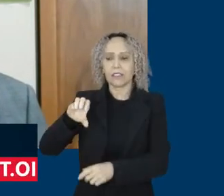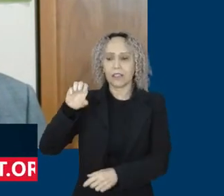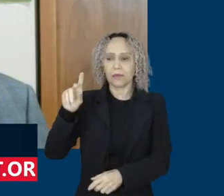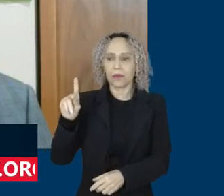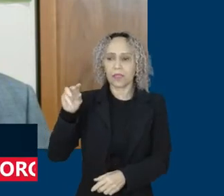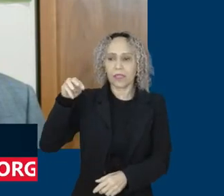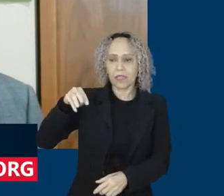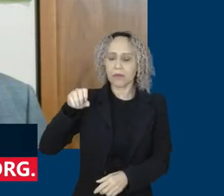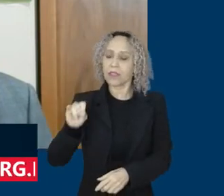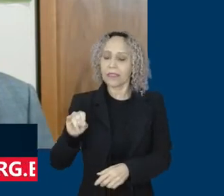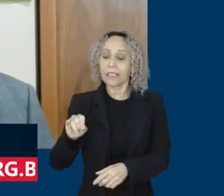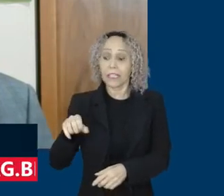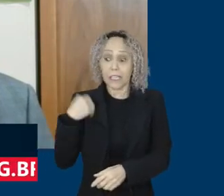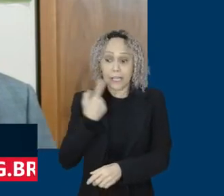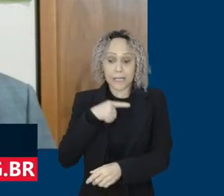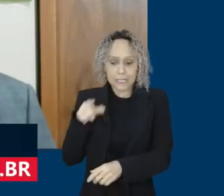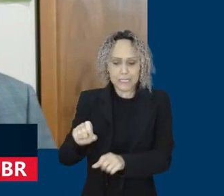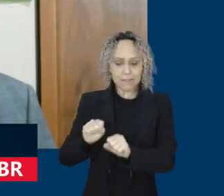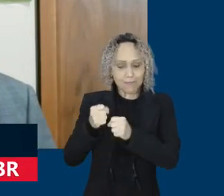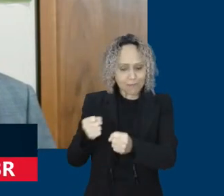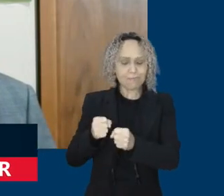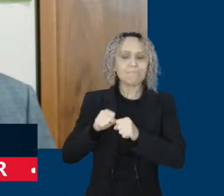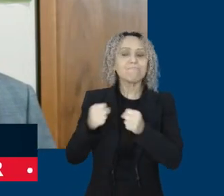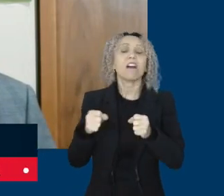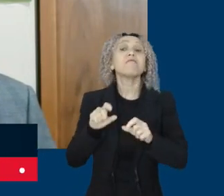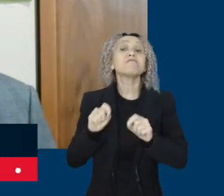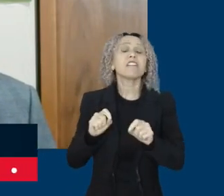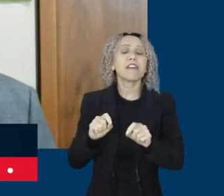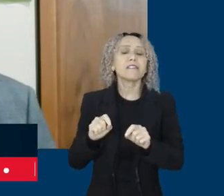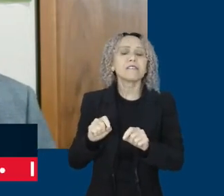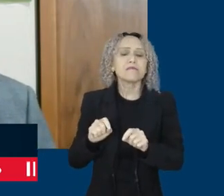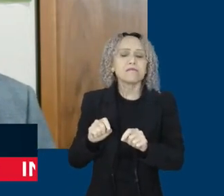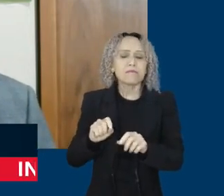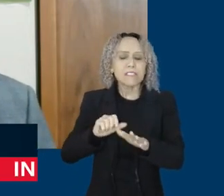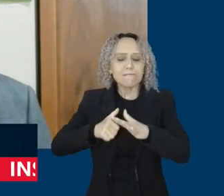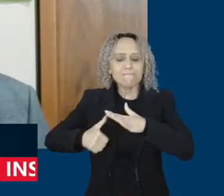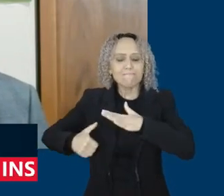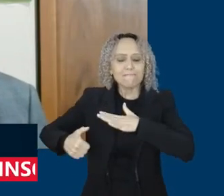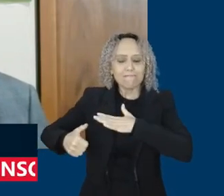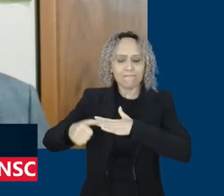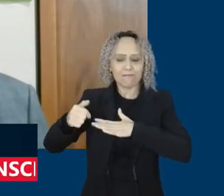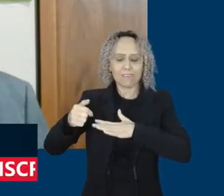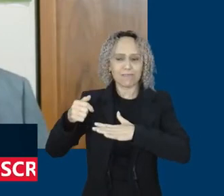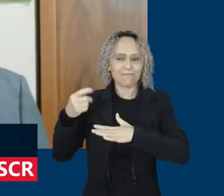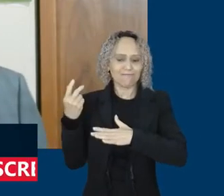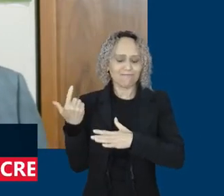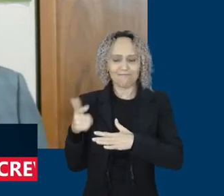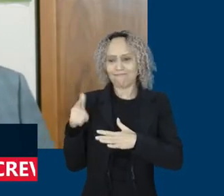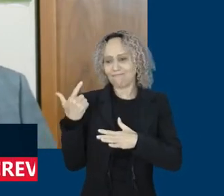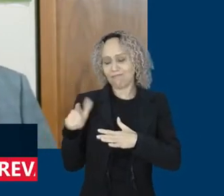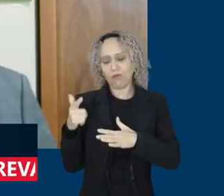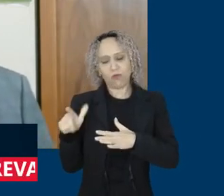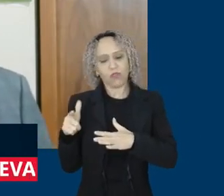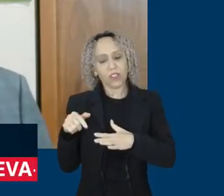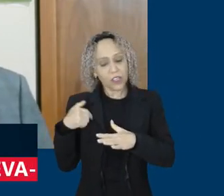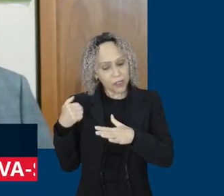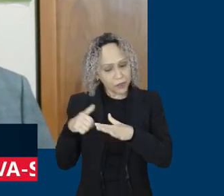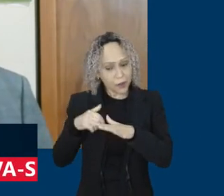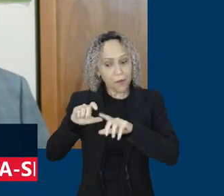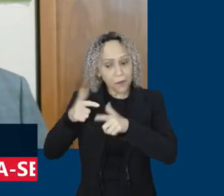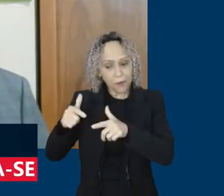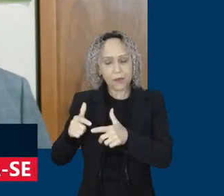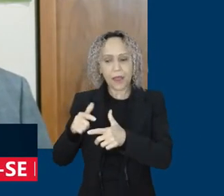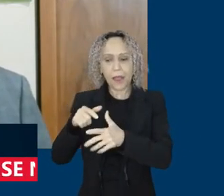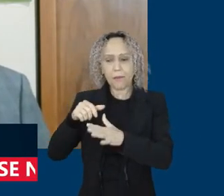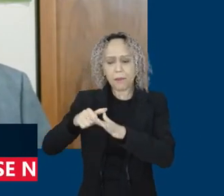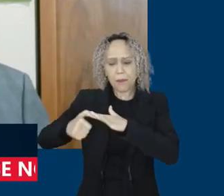Para que não haja fake news. O que houve no dia 8 de janeiro foi uma tentativa de golpe. Então, não adianta eles ficarem mentindo,